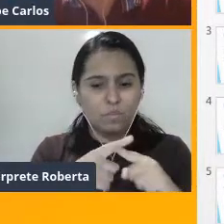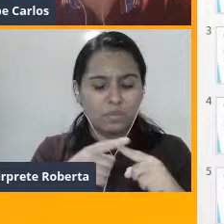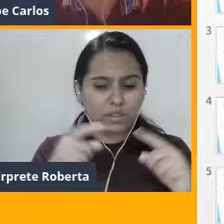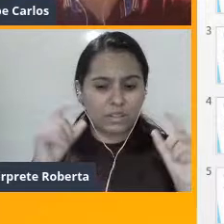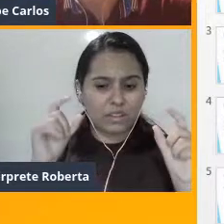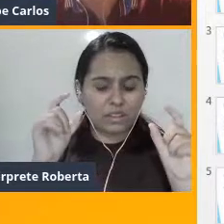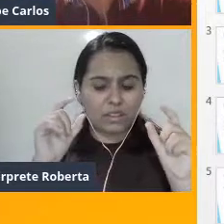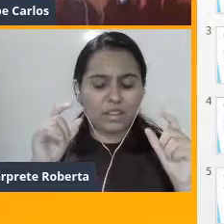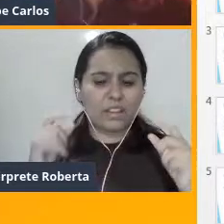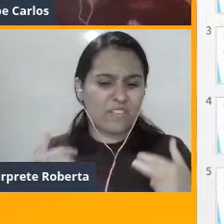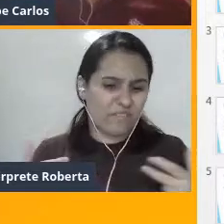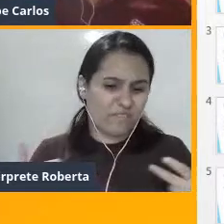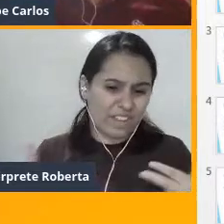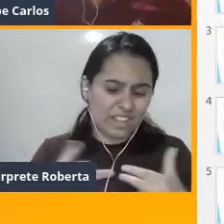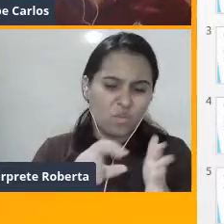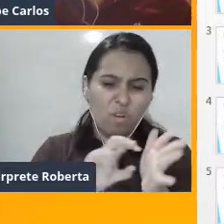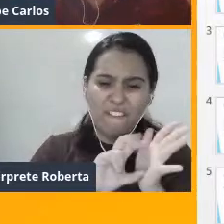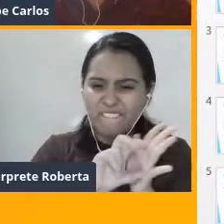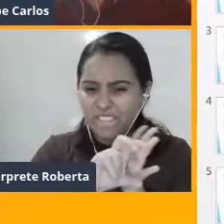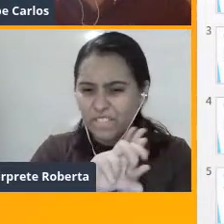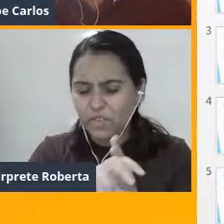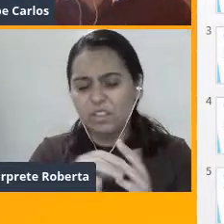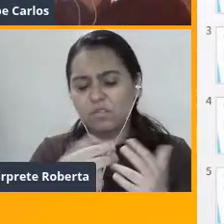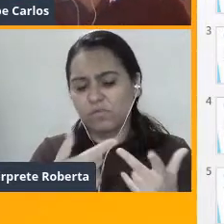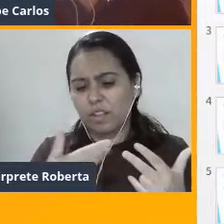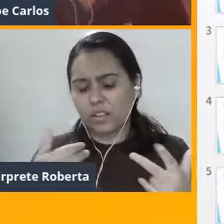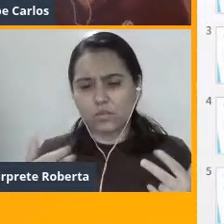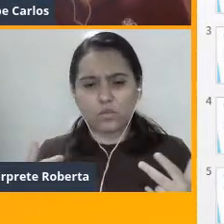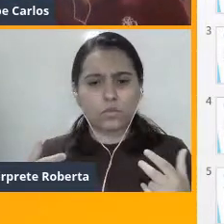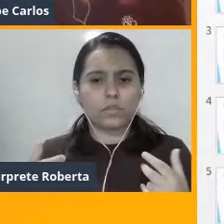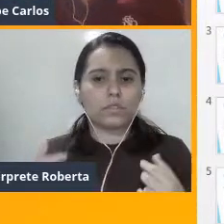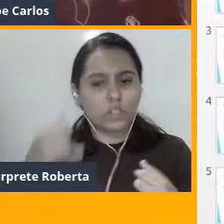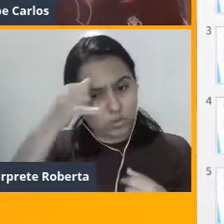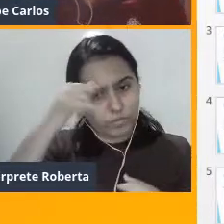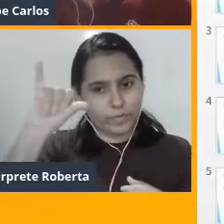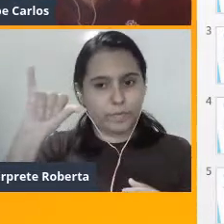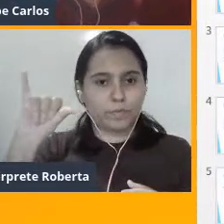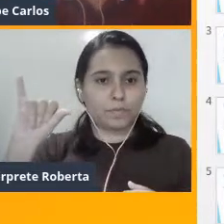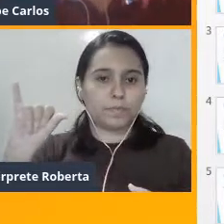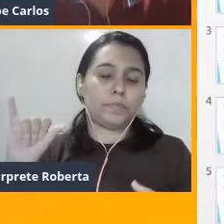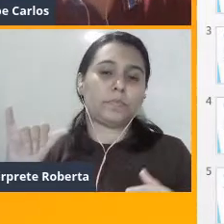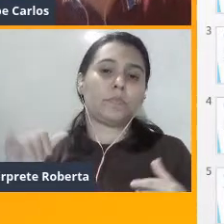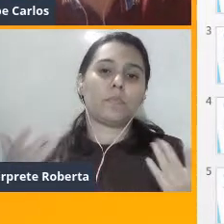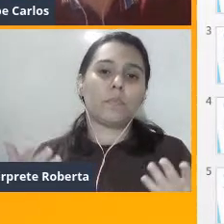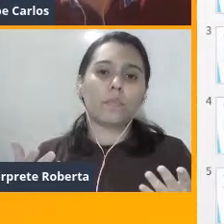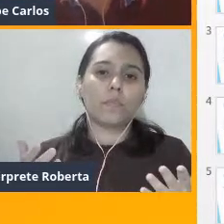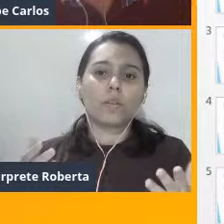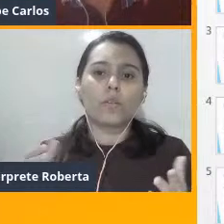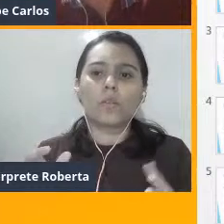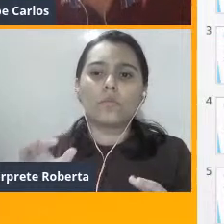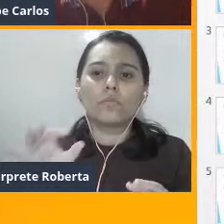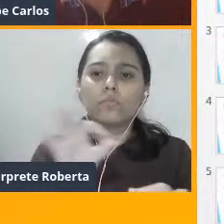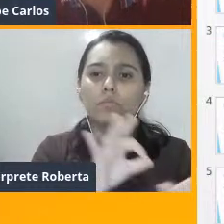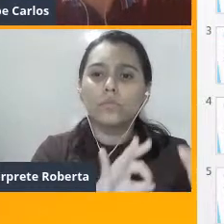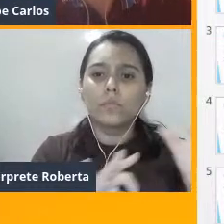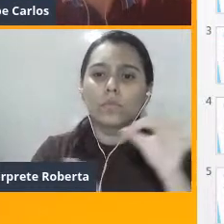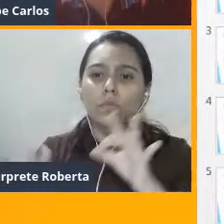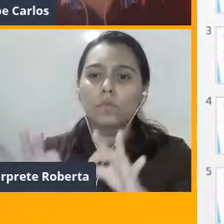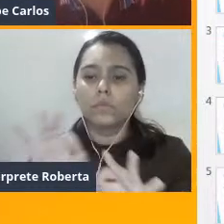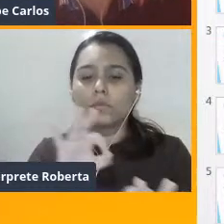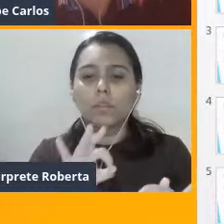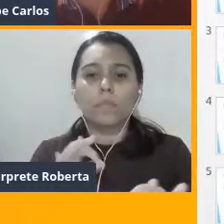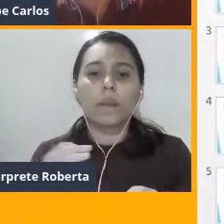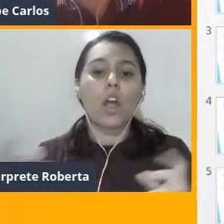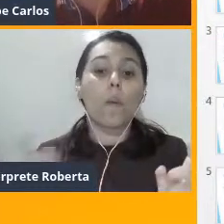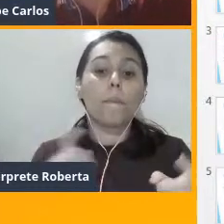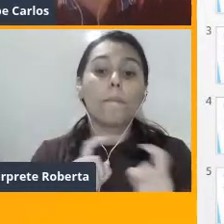vírus e coisas do tipo. Então, eu separei alguns pontos principais que eu quero discutir hoje. São